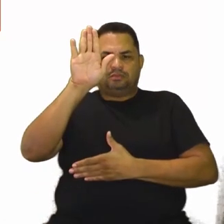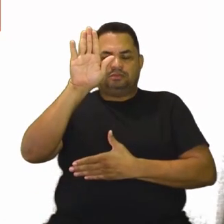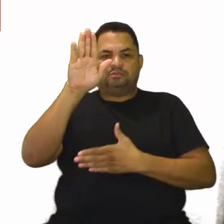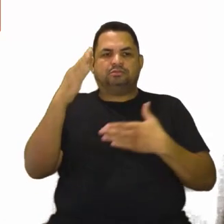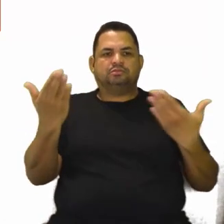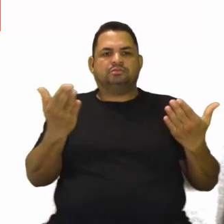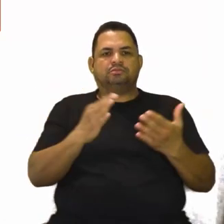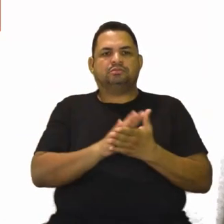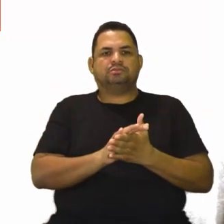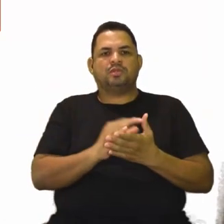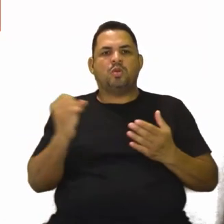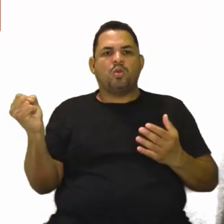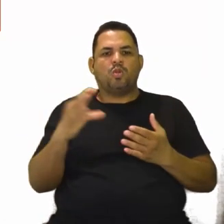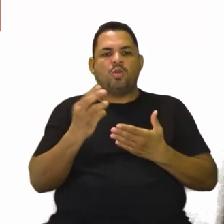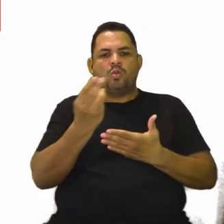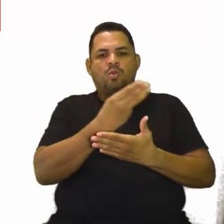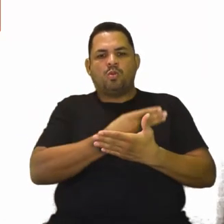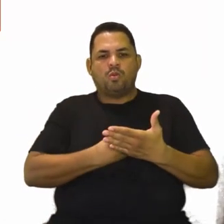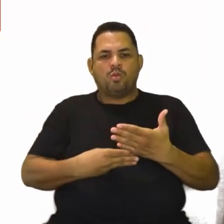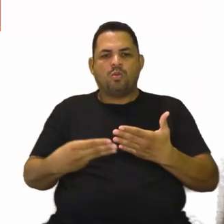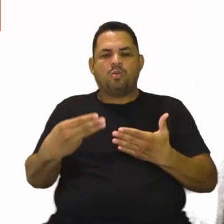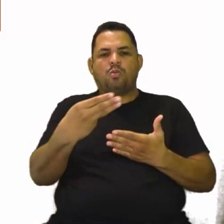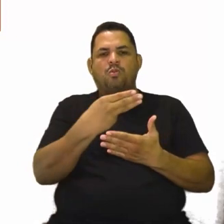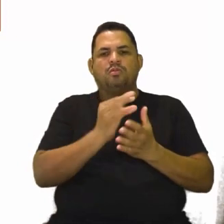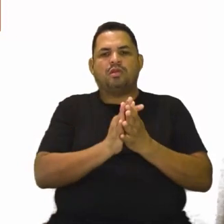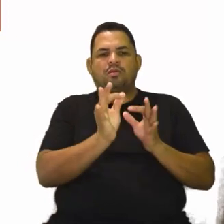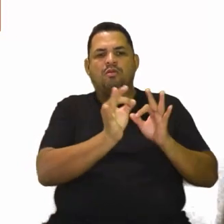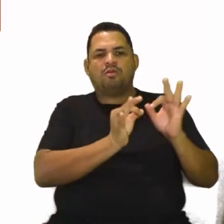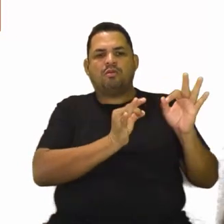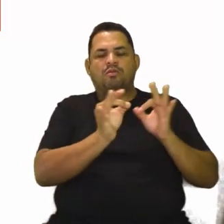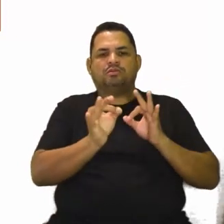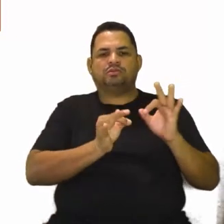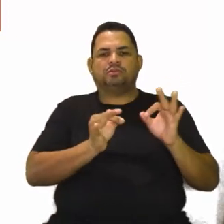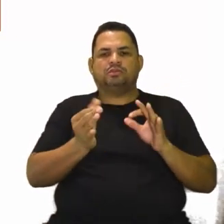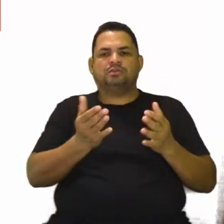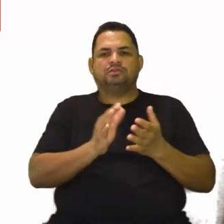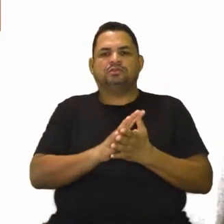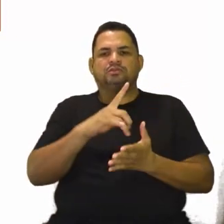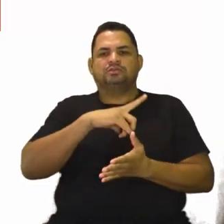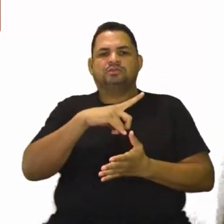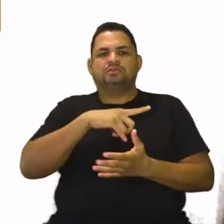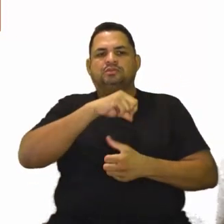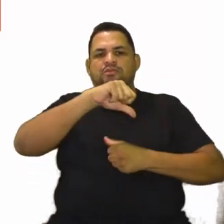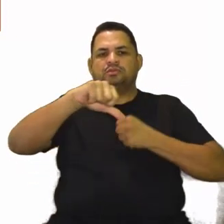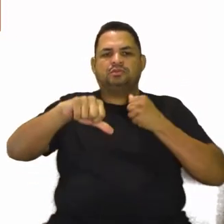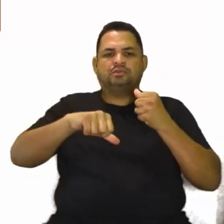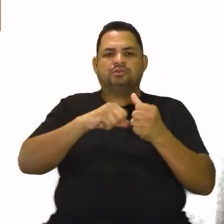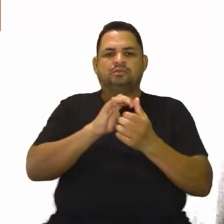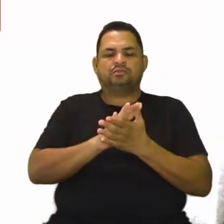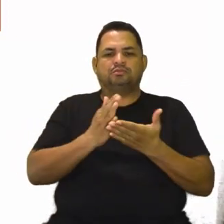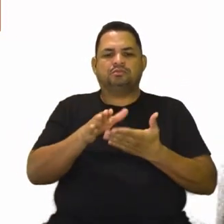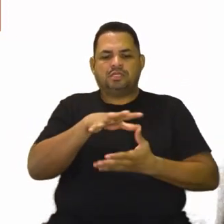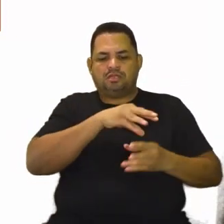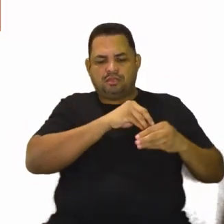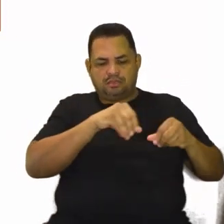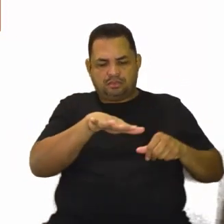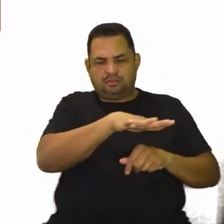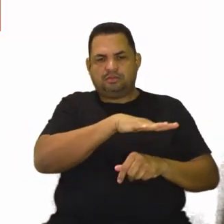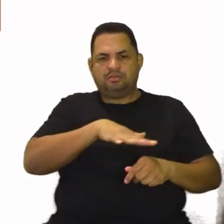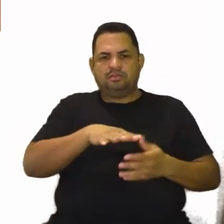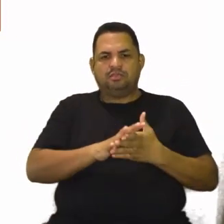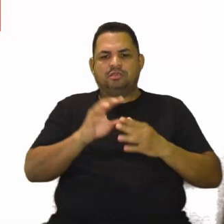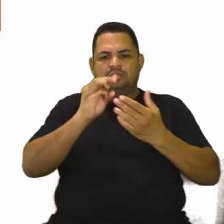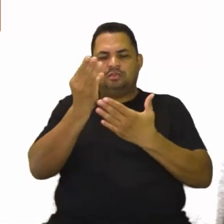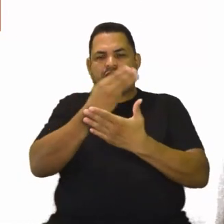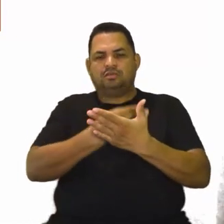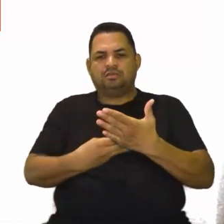O novo mapa da Europa, ele vai se formar neste momento. Nós temos mudanças territoriais desenhadas nesse mapa da Europa,